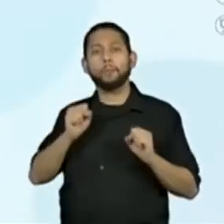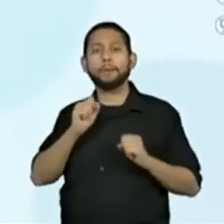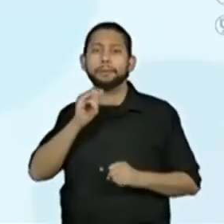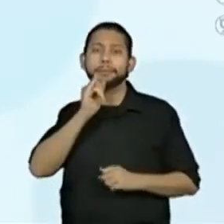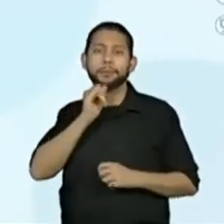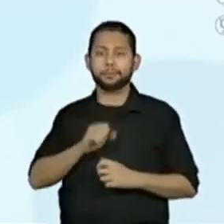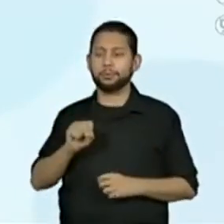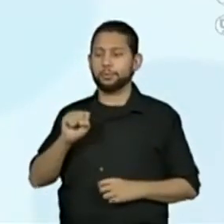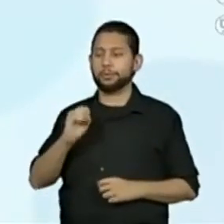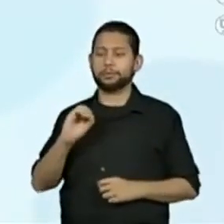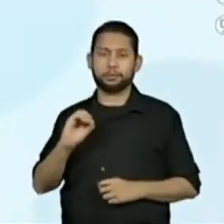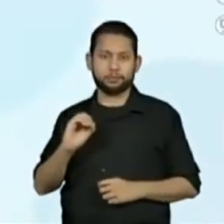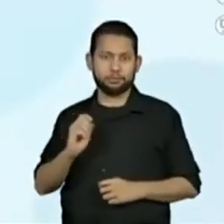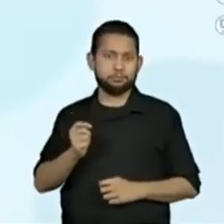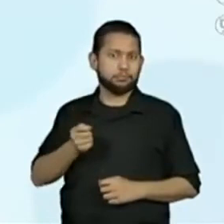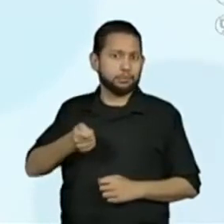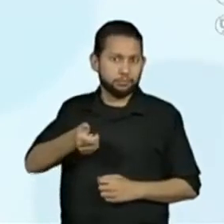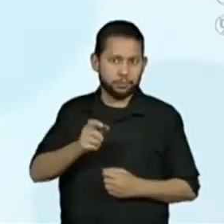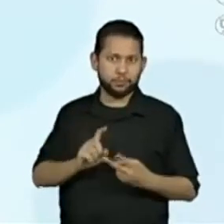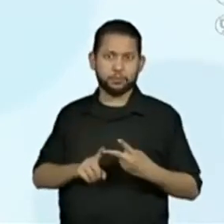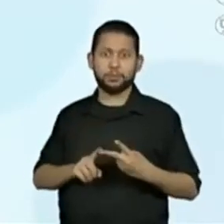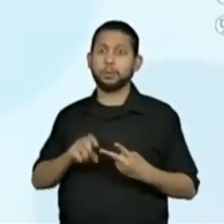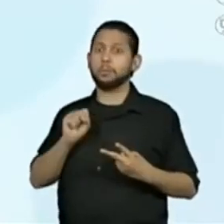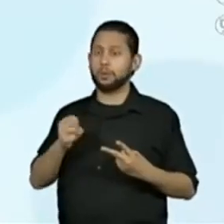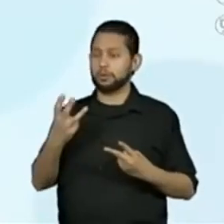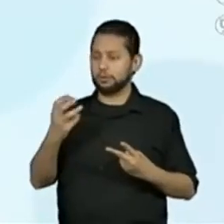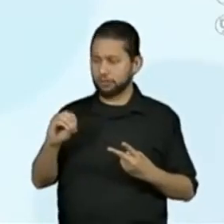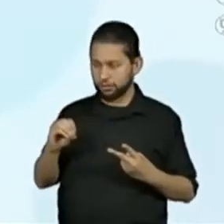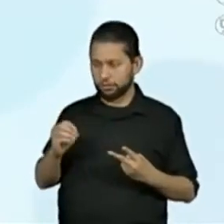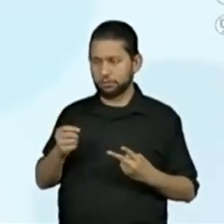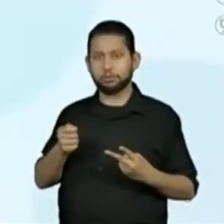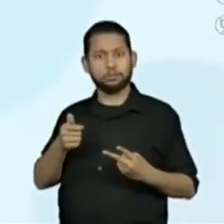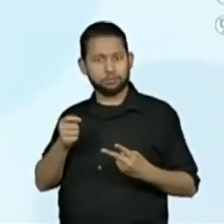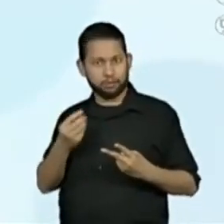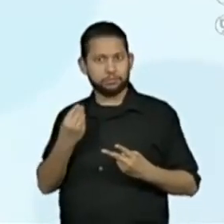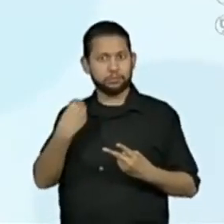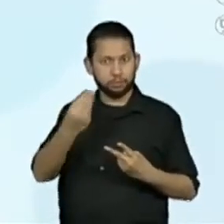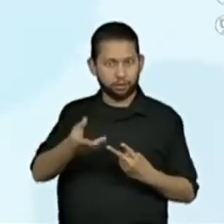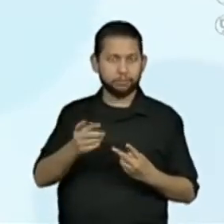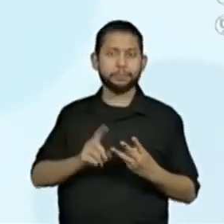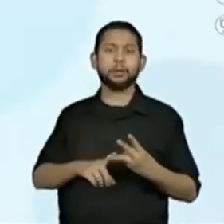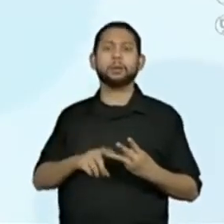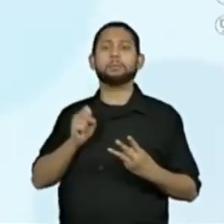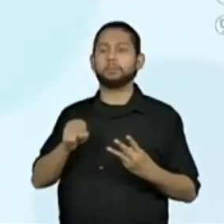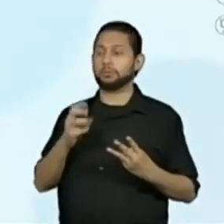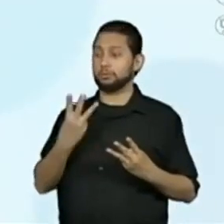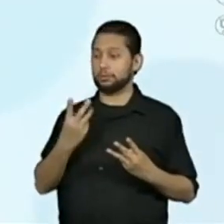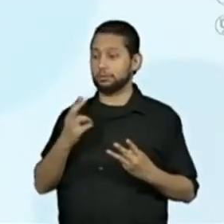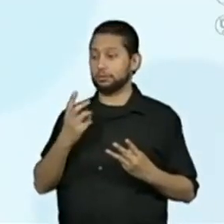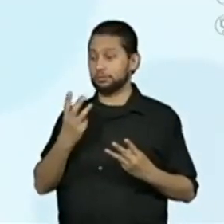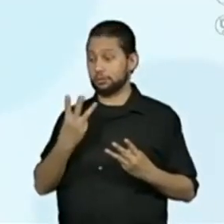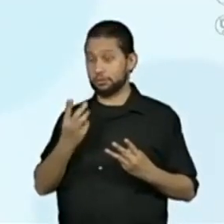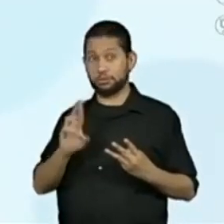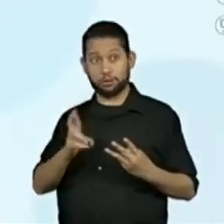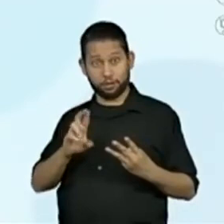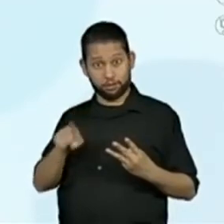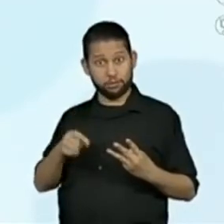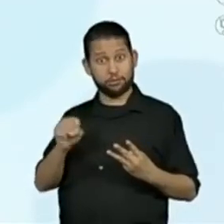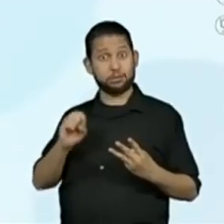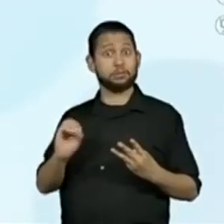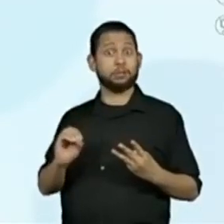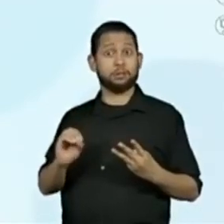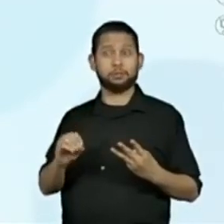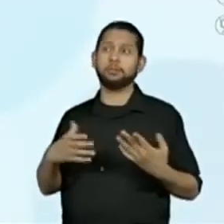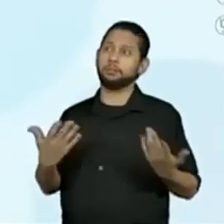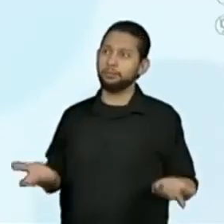$,80 a mais. Ele podia ter dado R$ a mais. Ele podia ter dado R$,80 a mais.